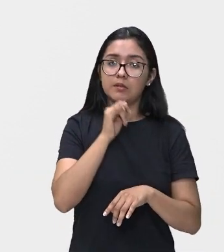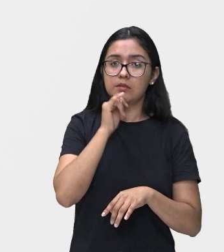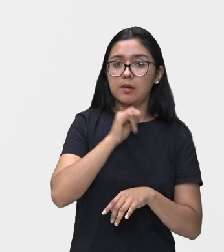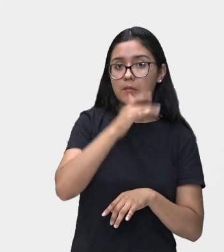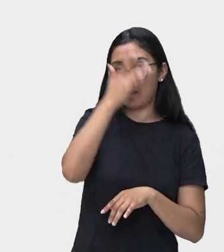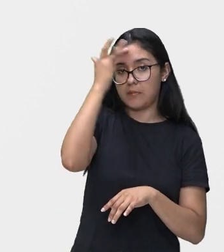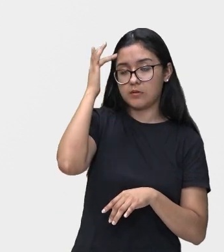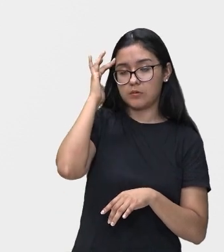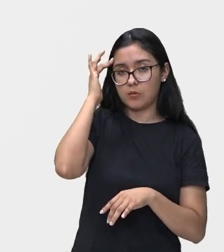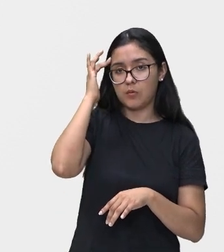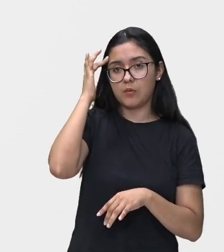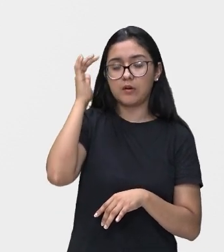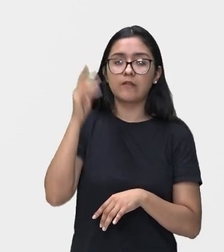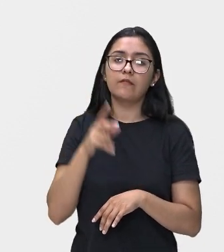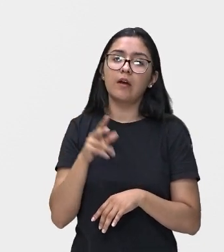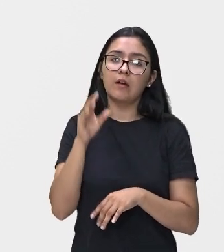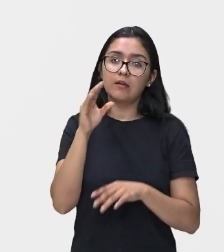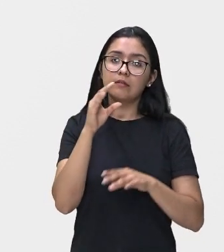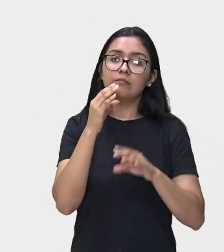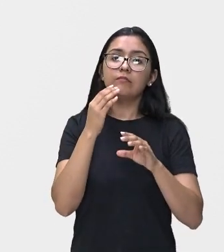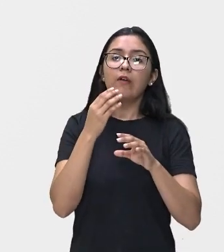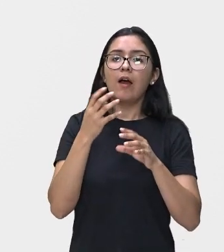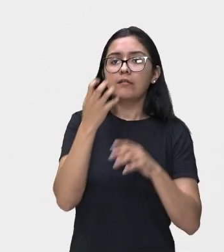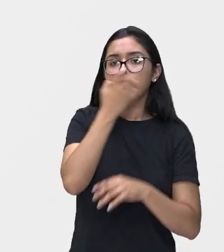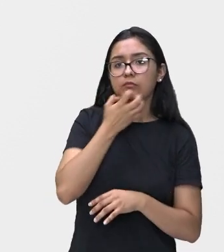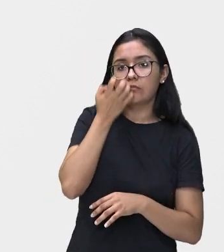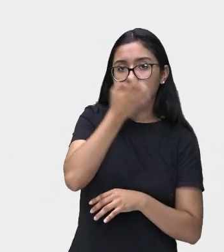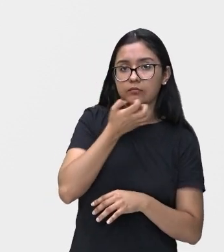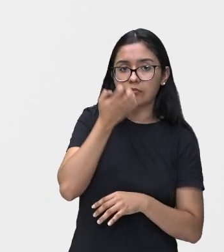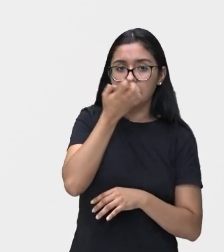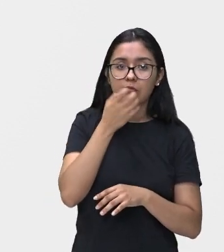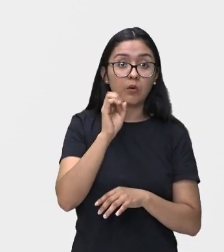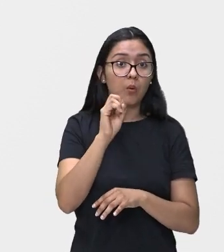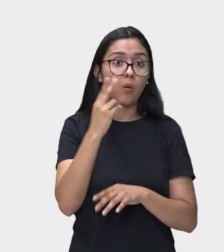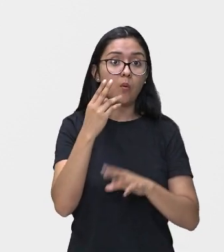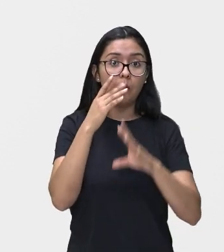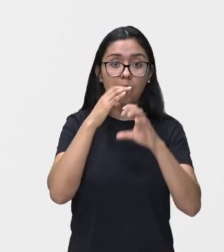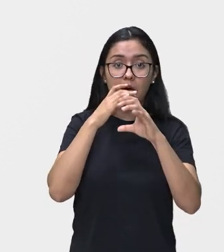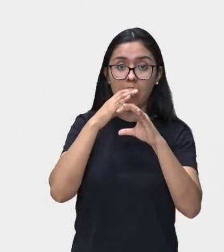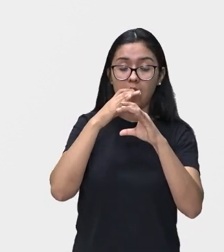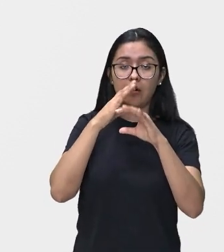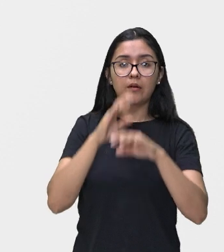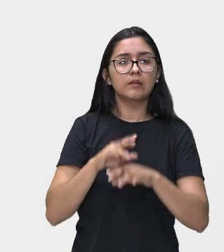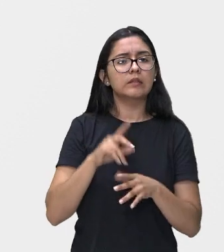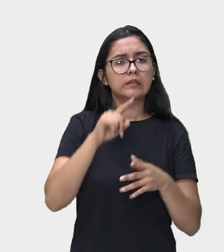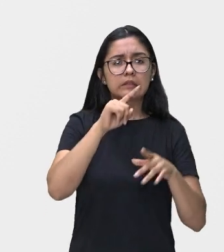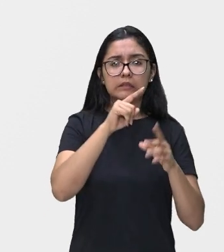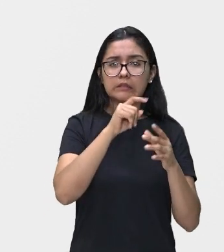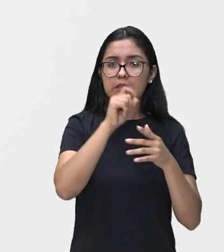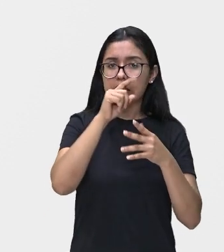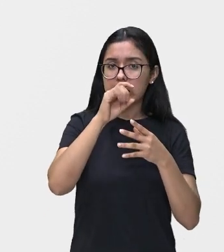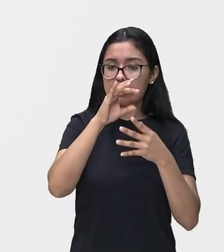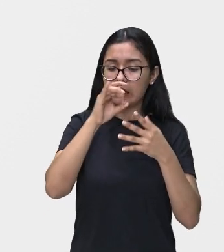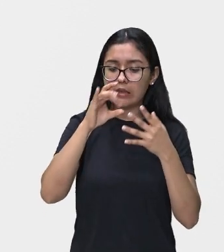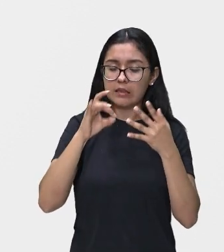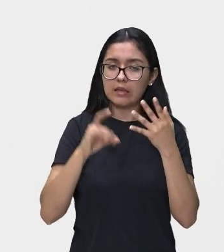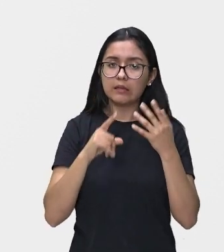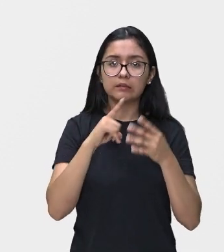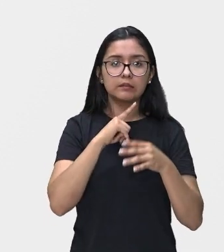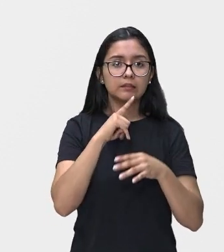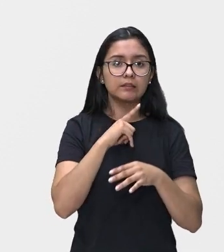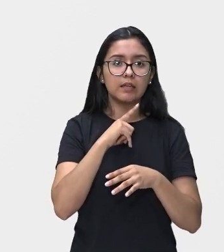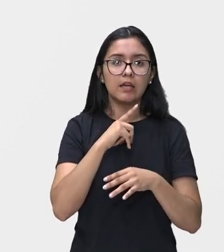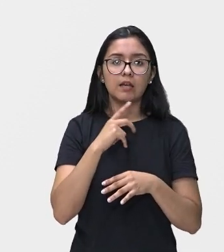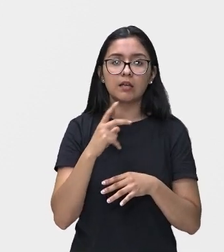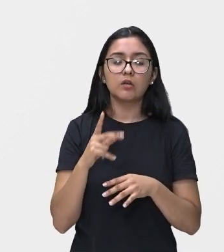a flauta do clarinete, o soprano do tenor. Cada objeto ou material possui um timbre